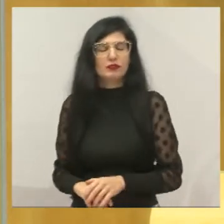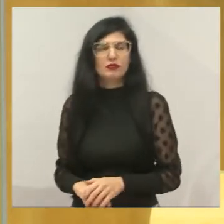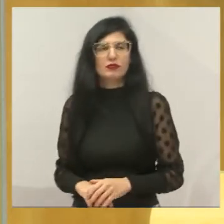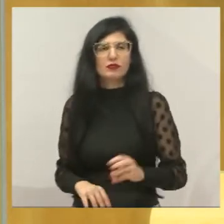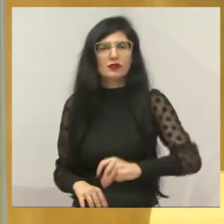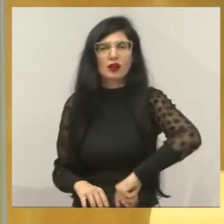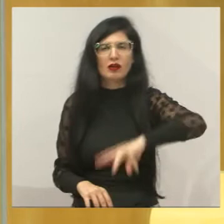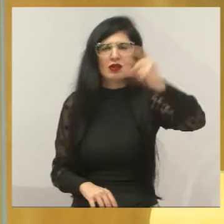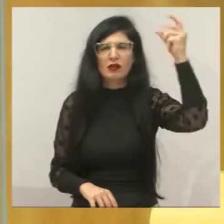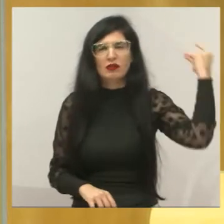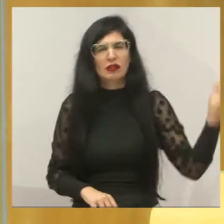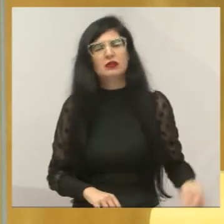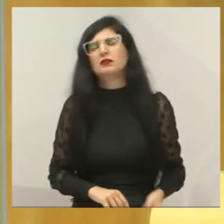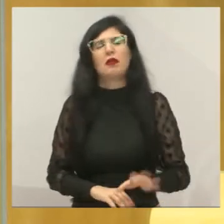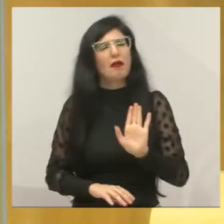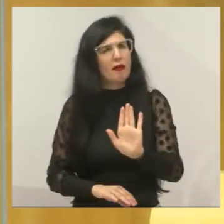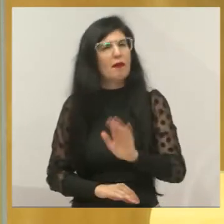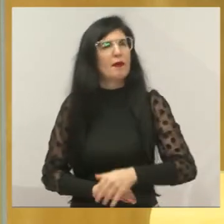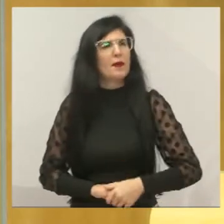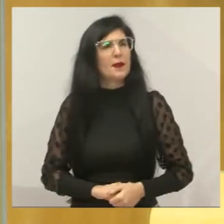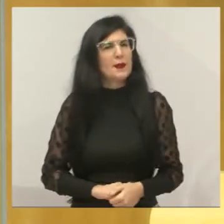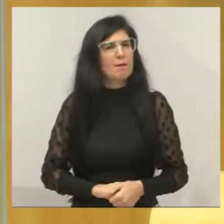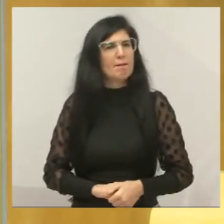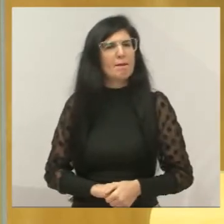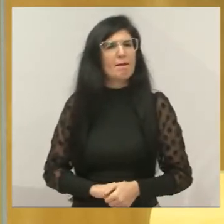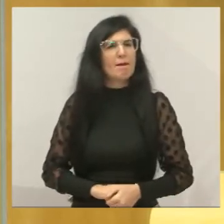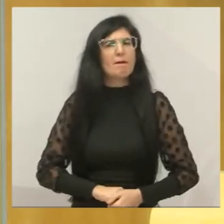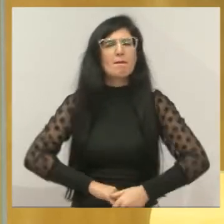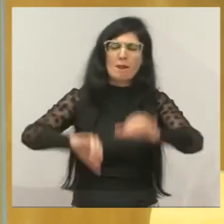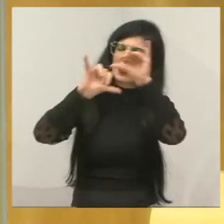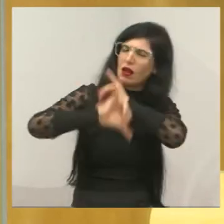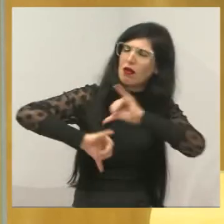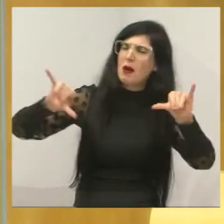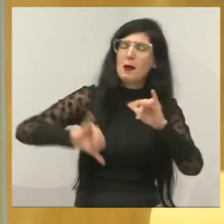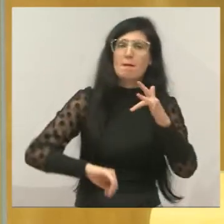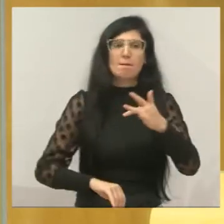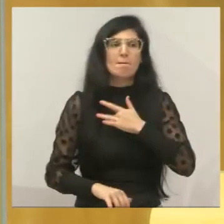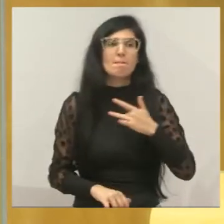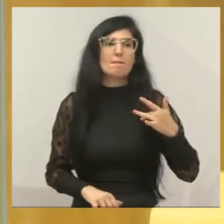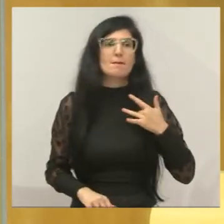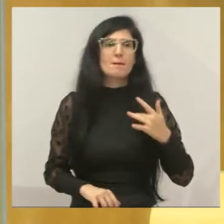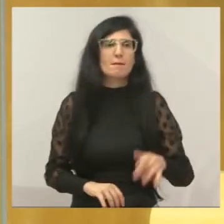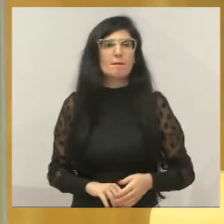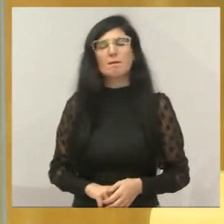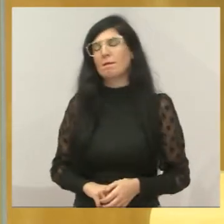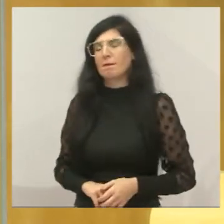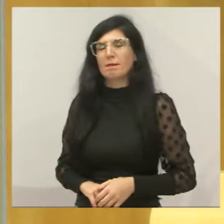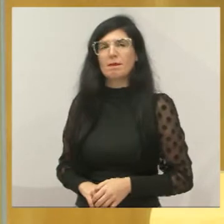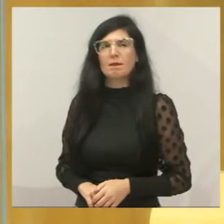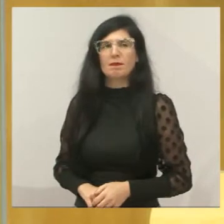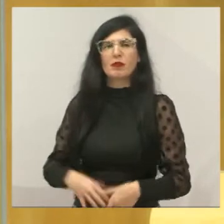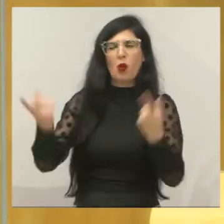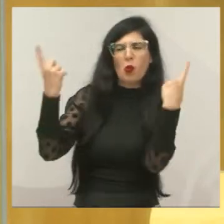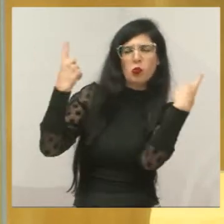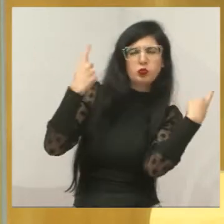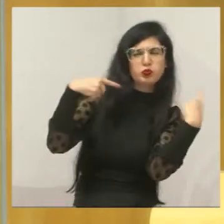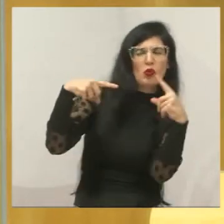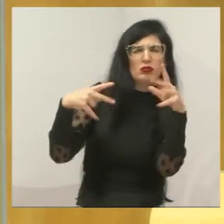bandeiras sendo faladas nos jornais contra, vamos dizer assim, a jacareí.